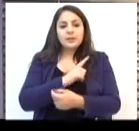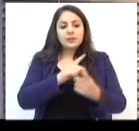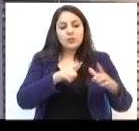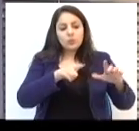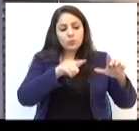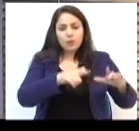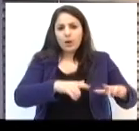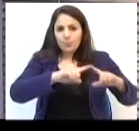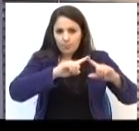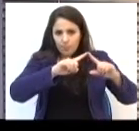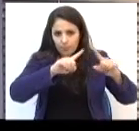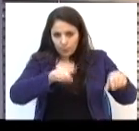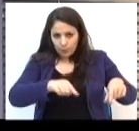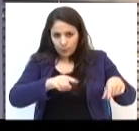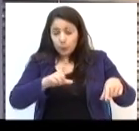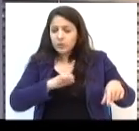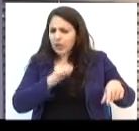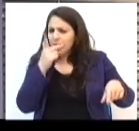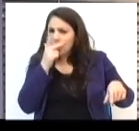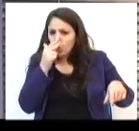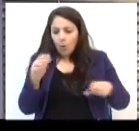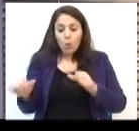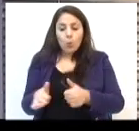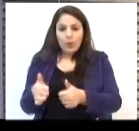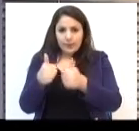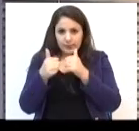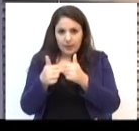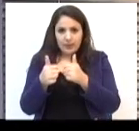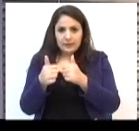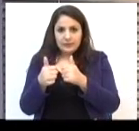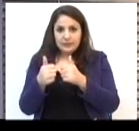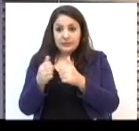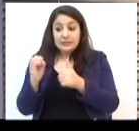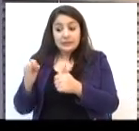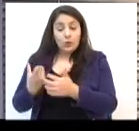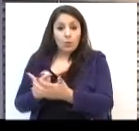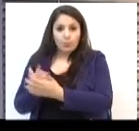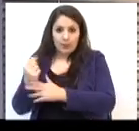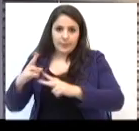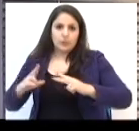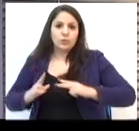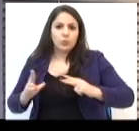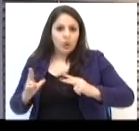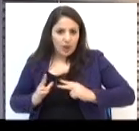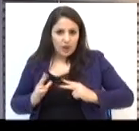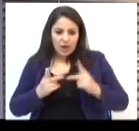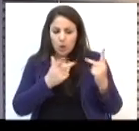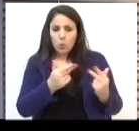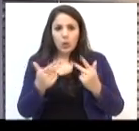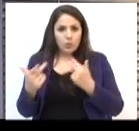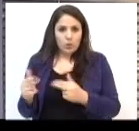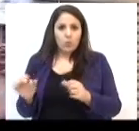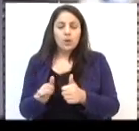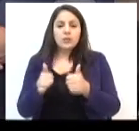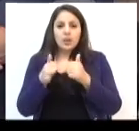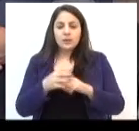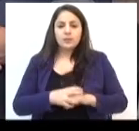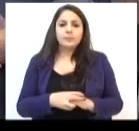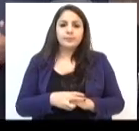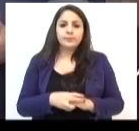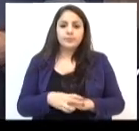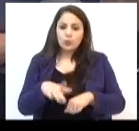pública de saúde tem a mesma eficácia daquela que pode ser adquirida na rede particular, na rede privada?